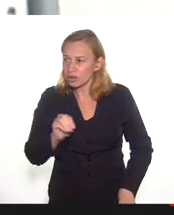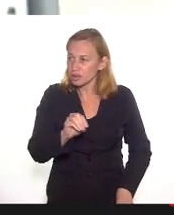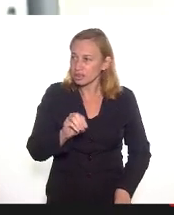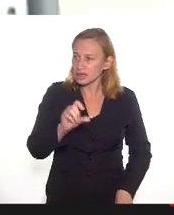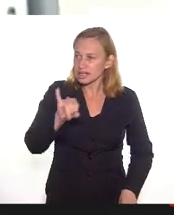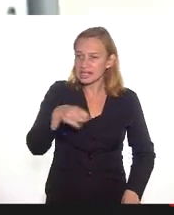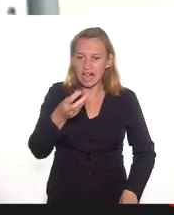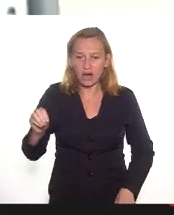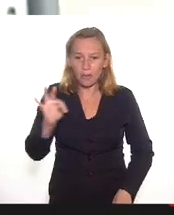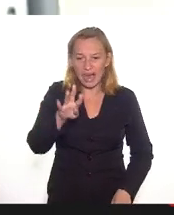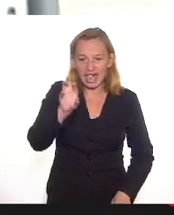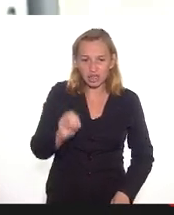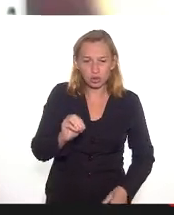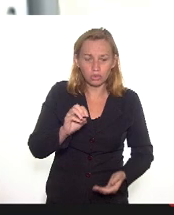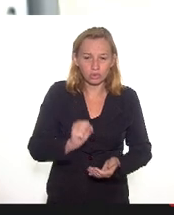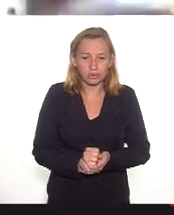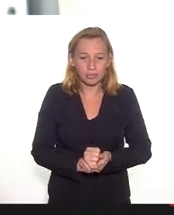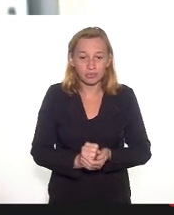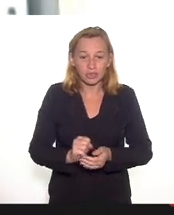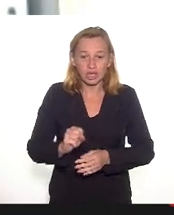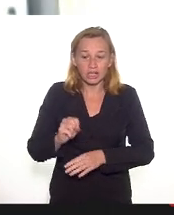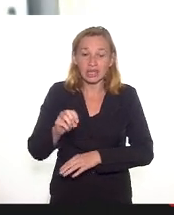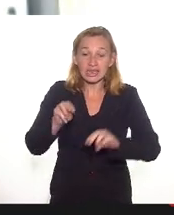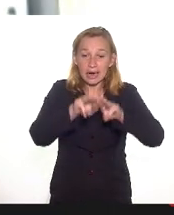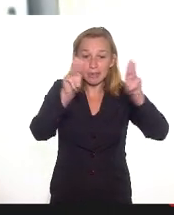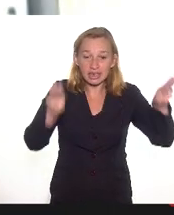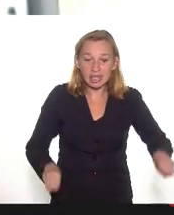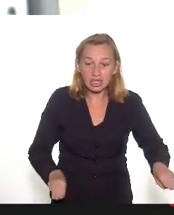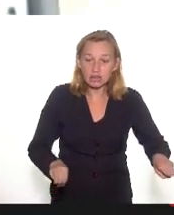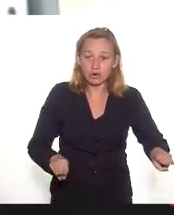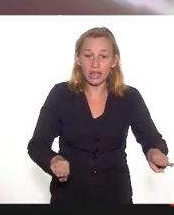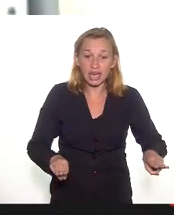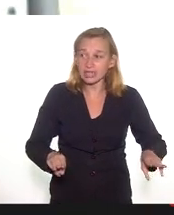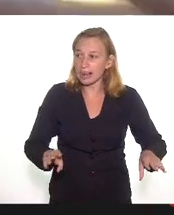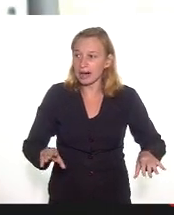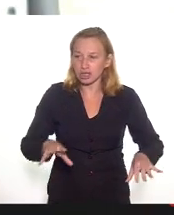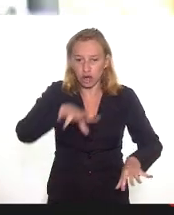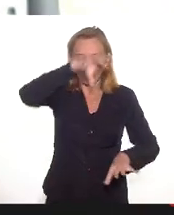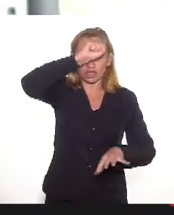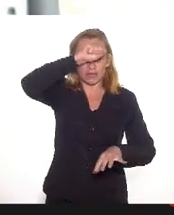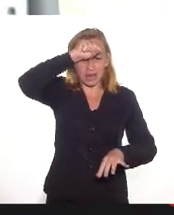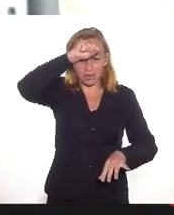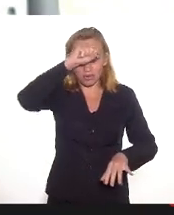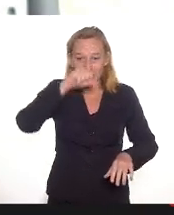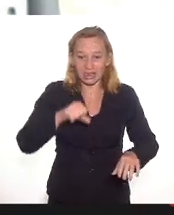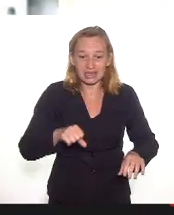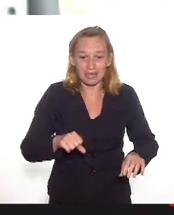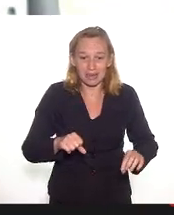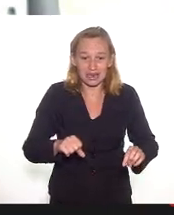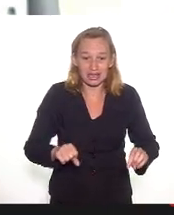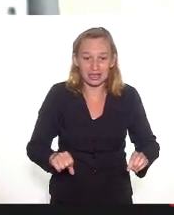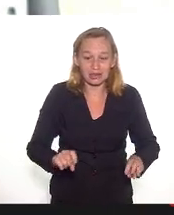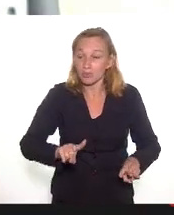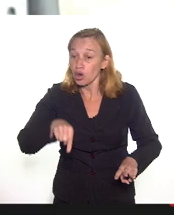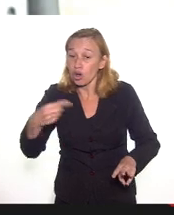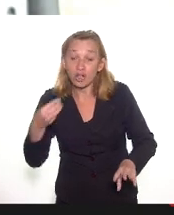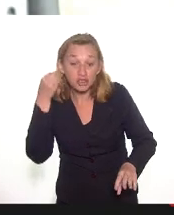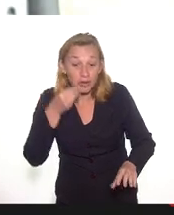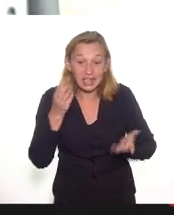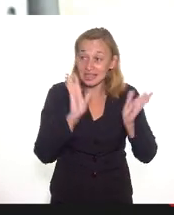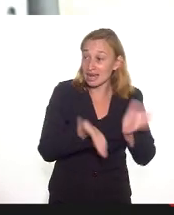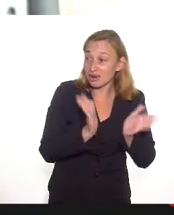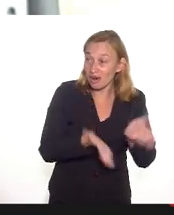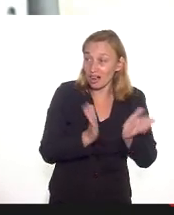várias experiências de museu. São os museus nos terreiros de Candomblé que vão se ampliando. Outras experiências agora